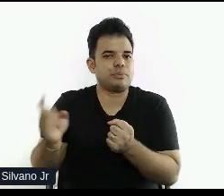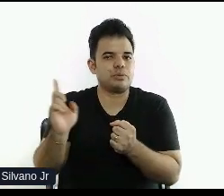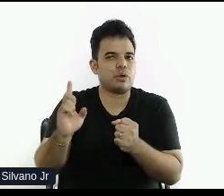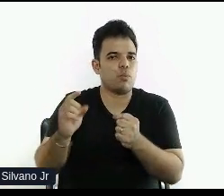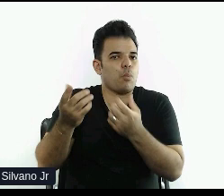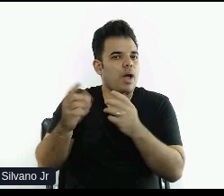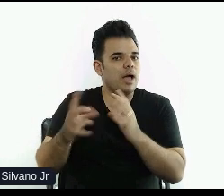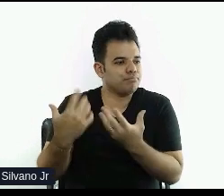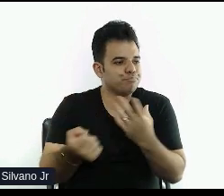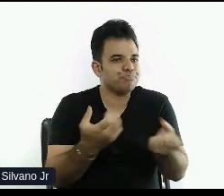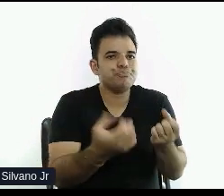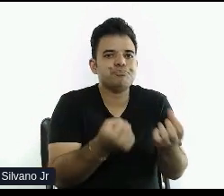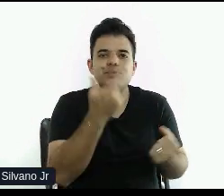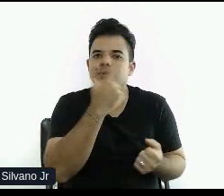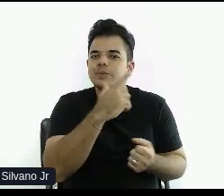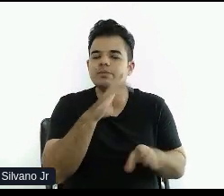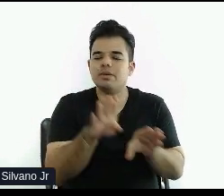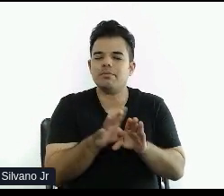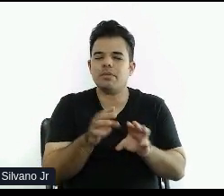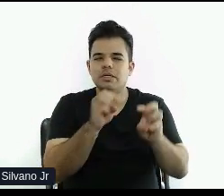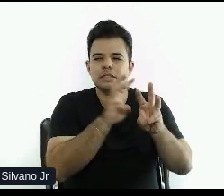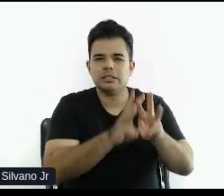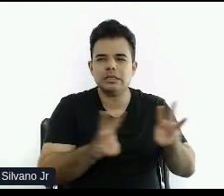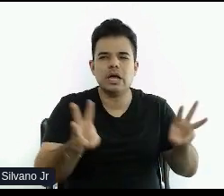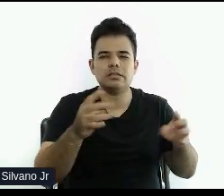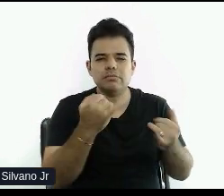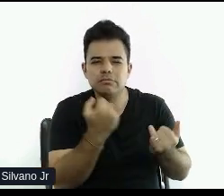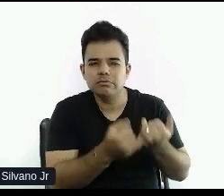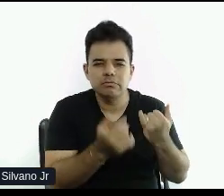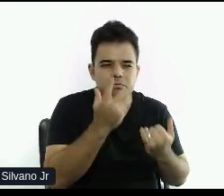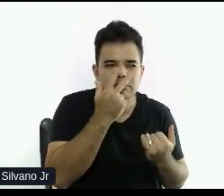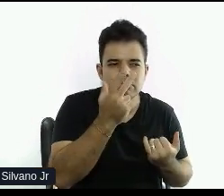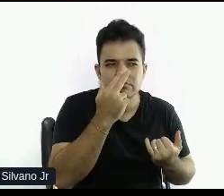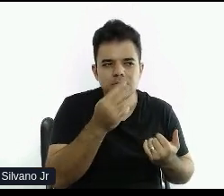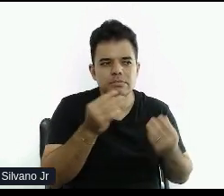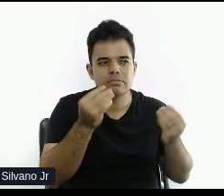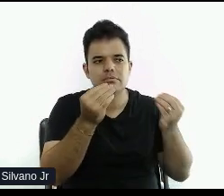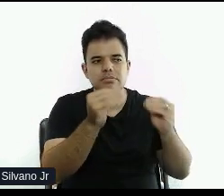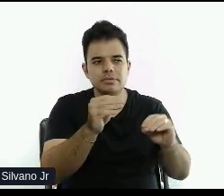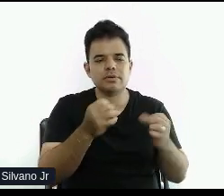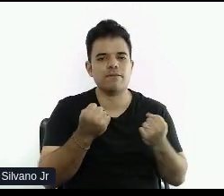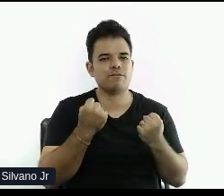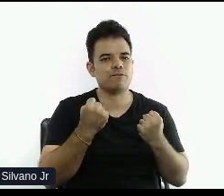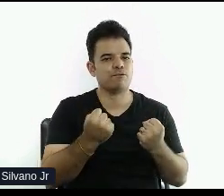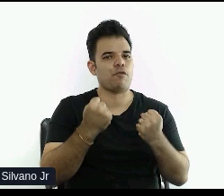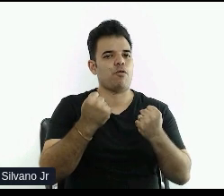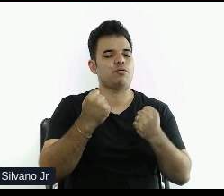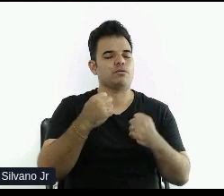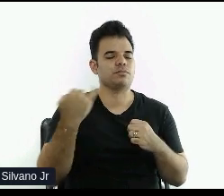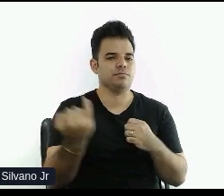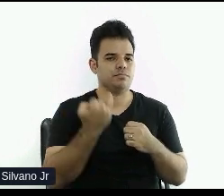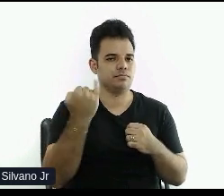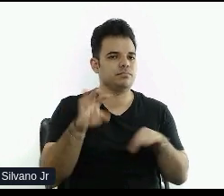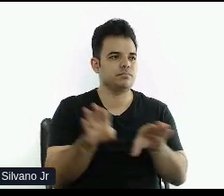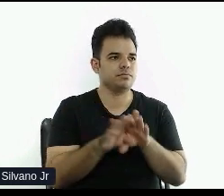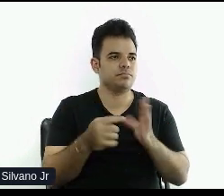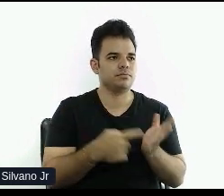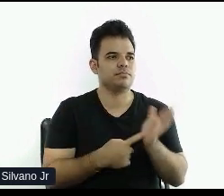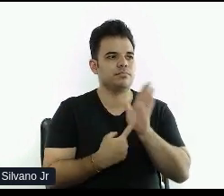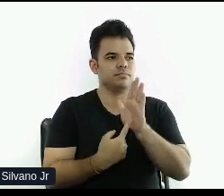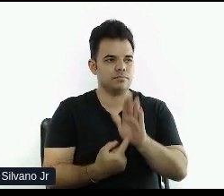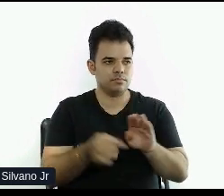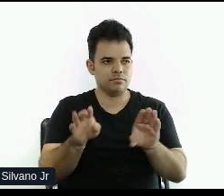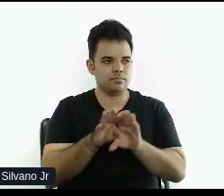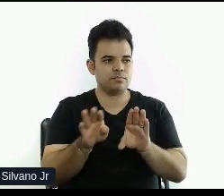com algum outro site, pega algum material que não está tão sólido, tão bem estruturado, isso traz pontos